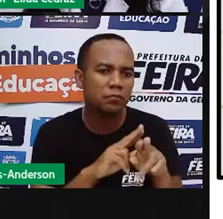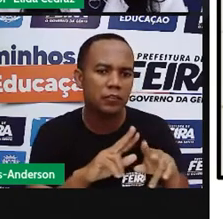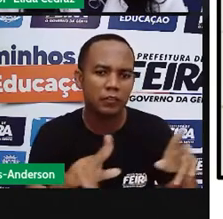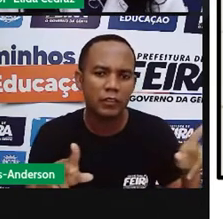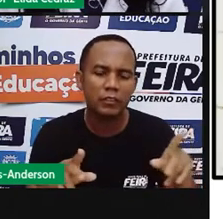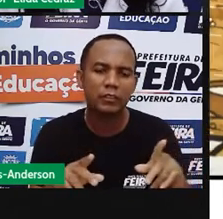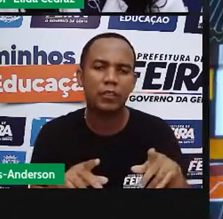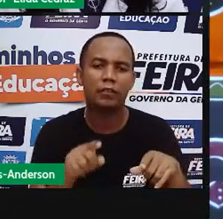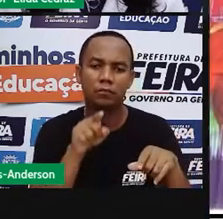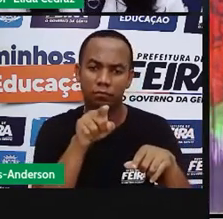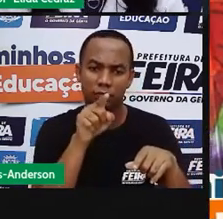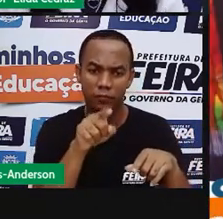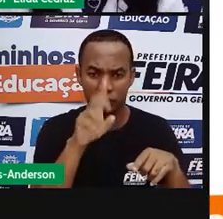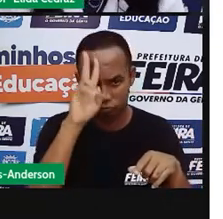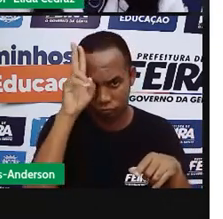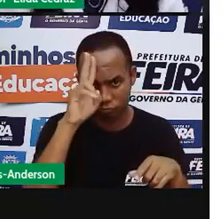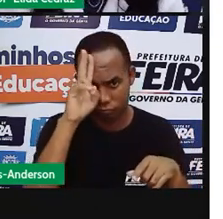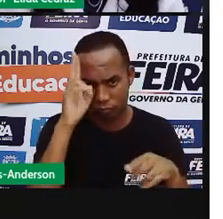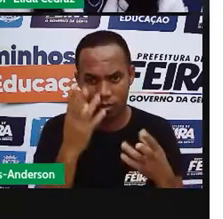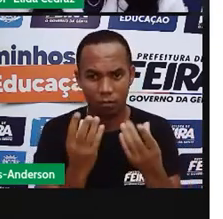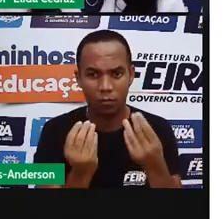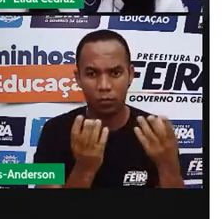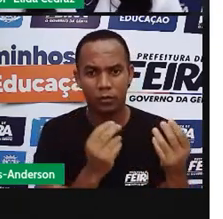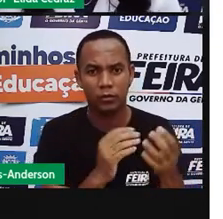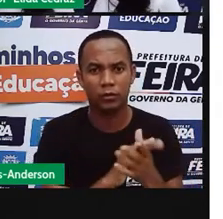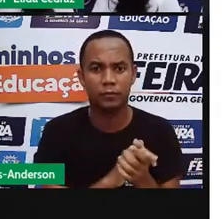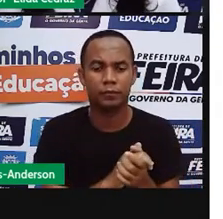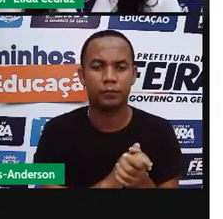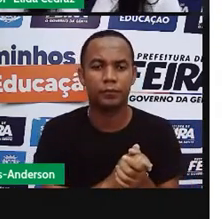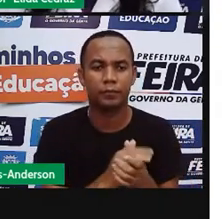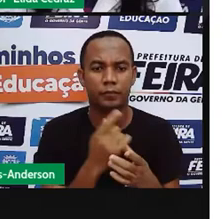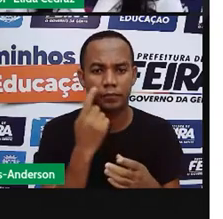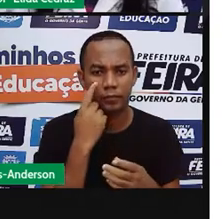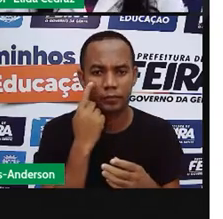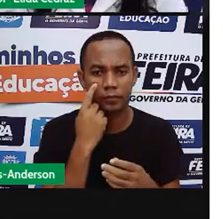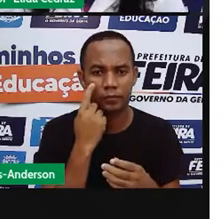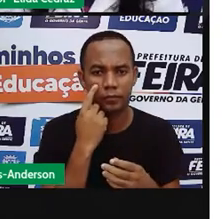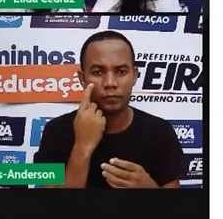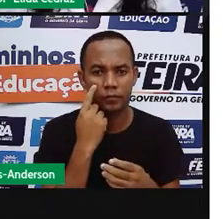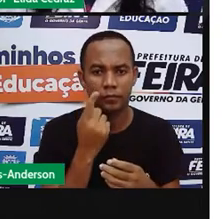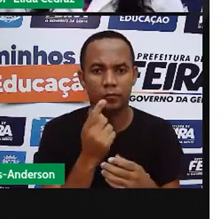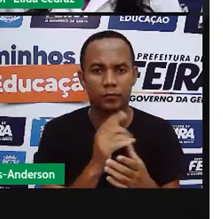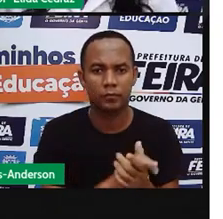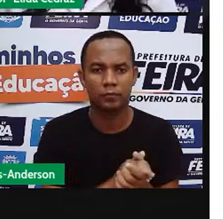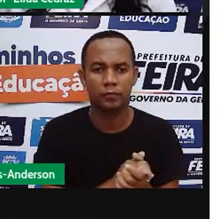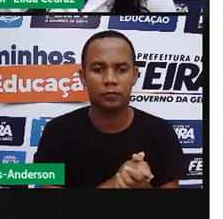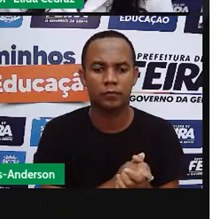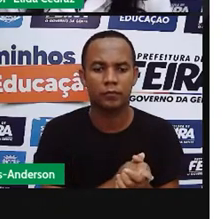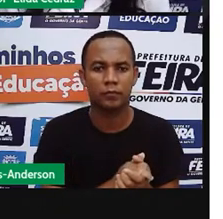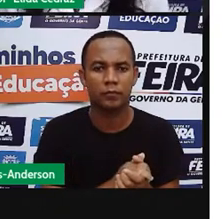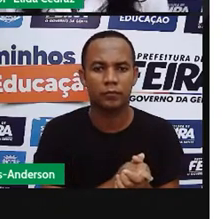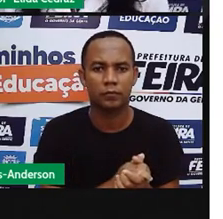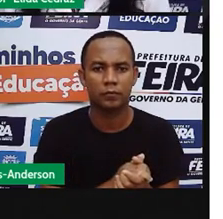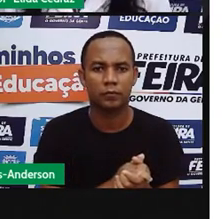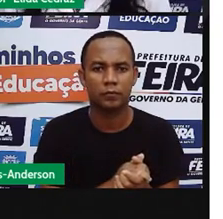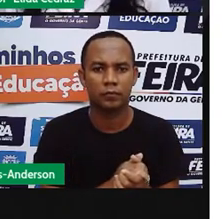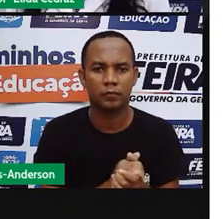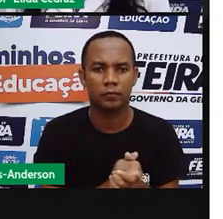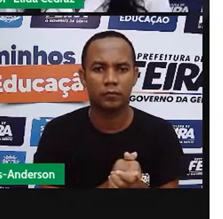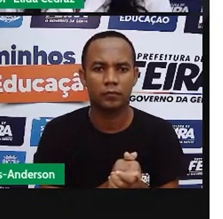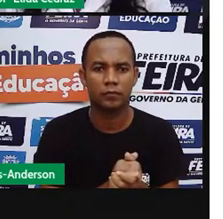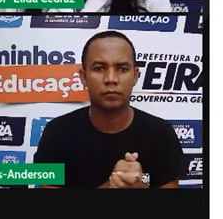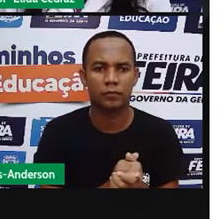história para contar. Olha só. Hoje vamos falar sobre os tecidos africanos.